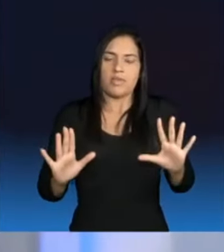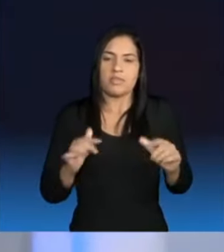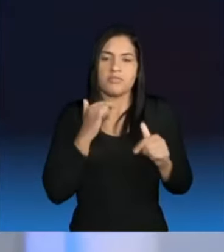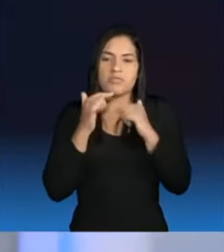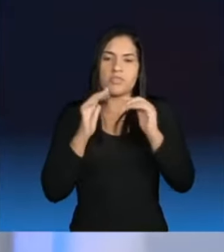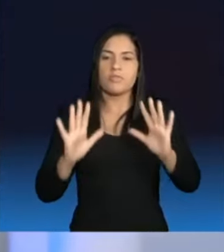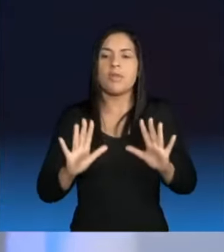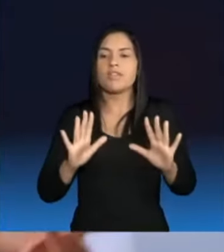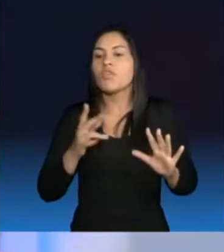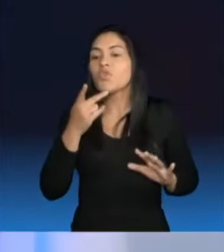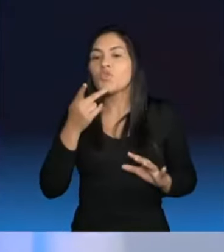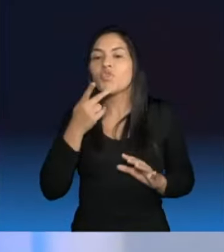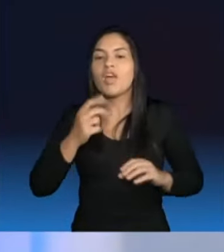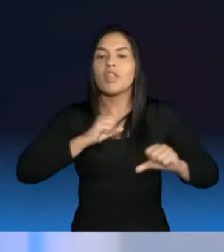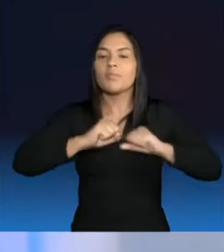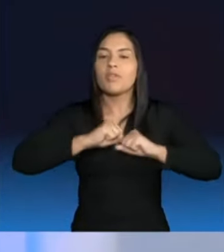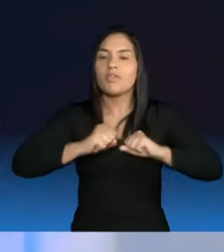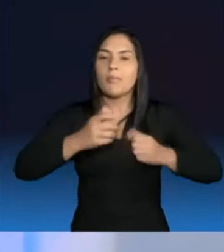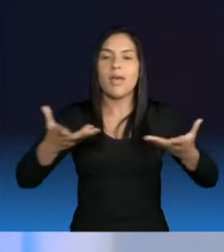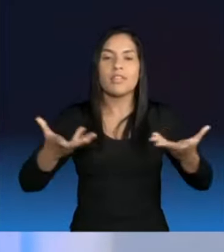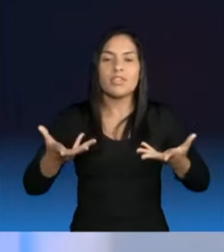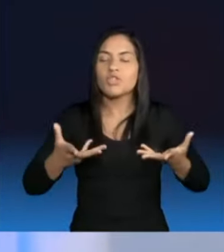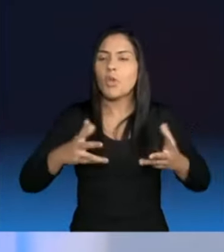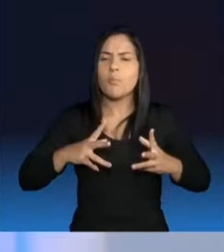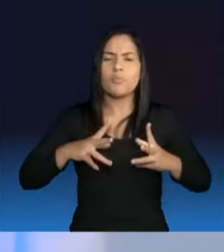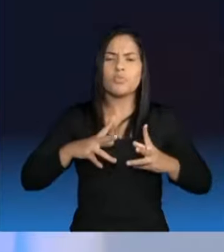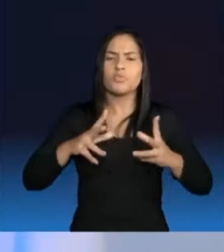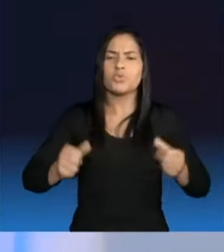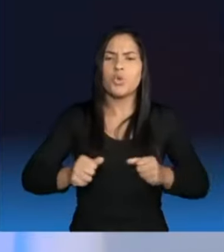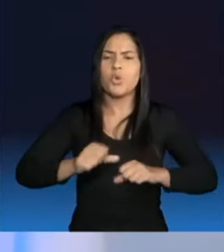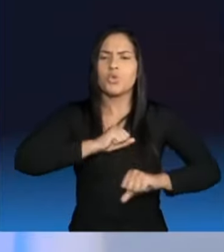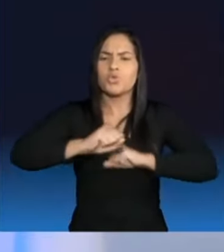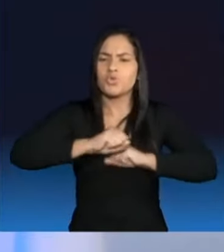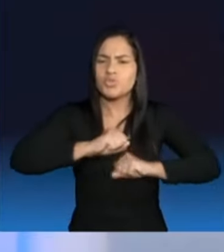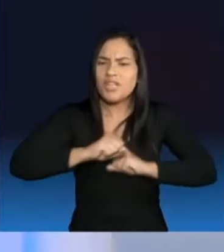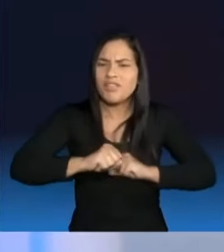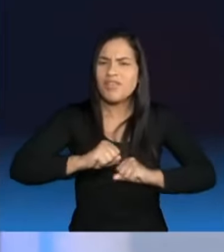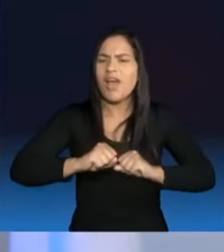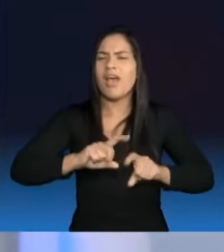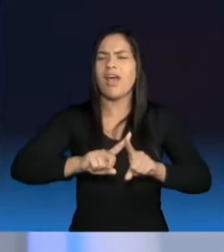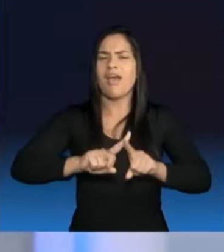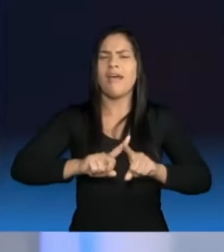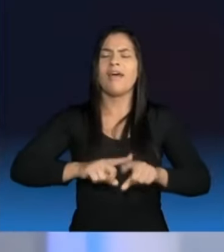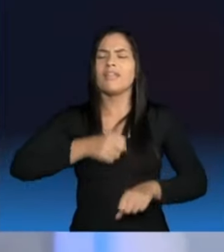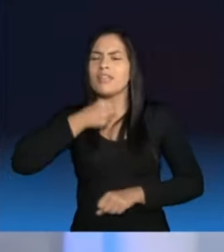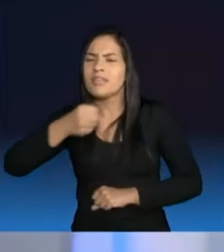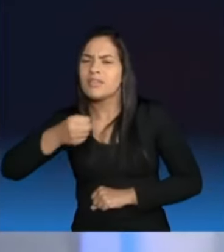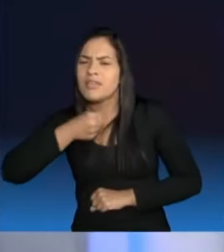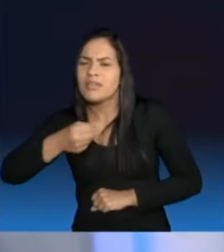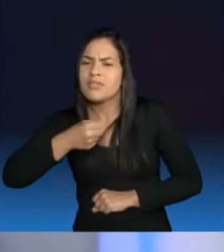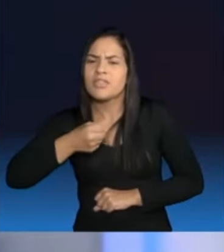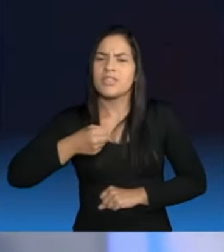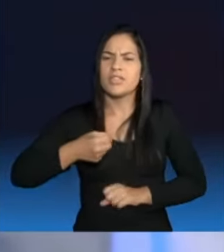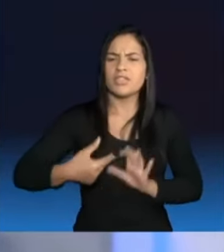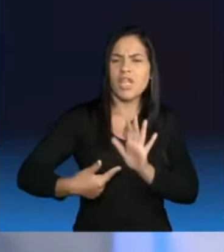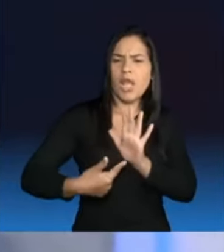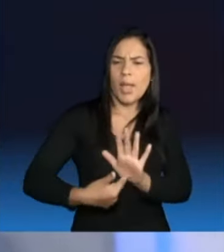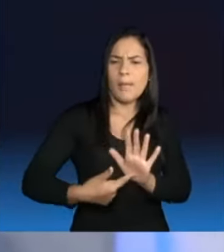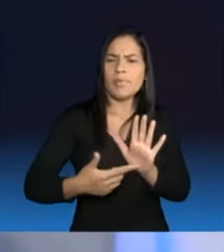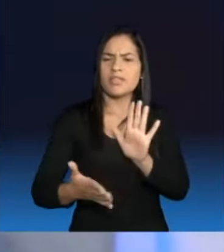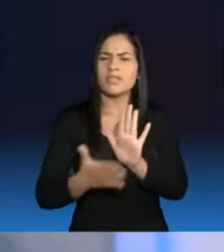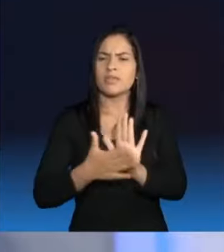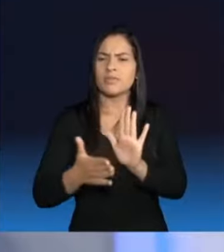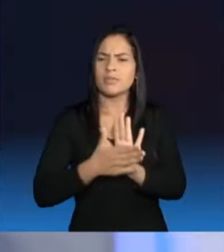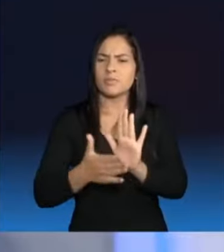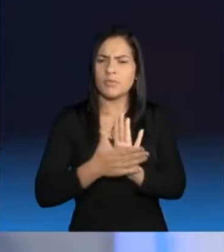de hoje, mas por todo o conjunto de debates, por todo o conjunto de entrevistas, por todo o conjunto de apresentação de propostas que vocês